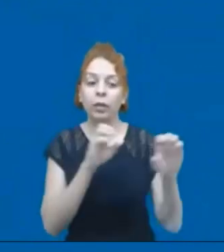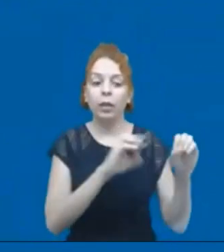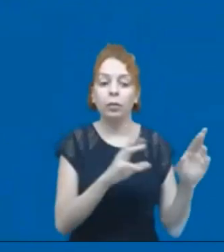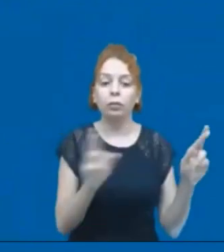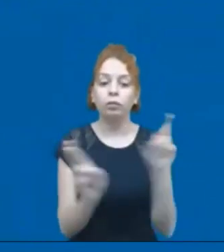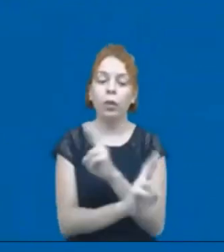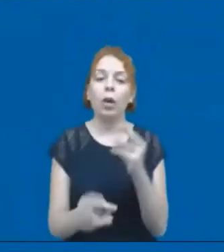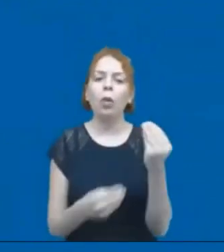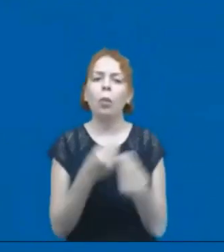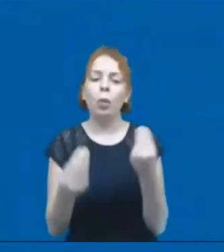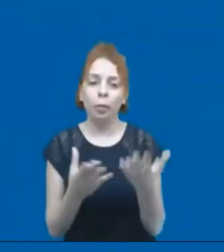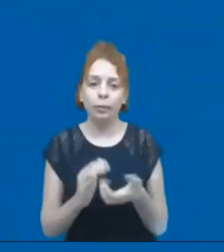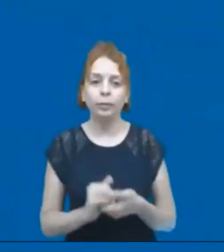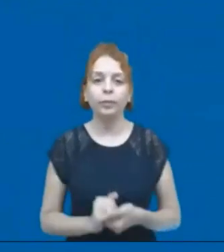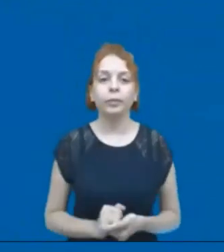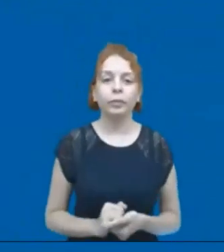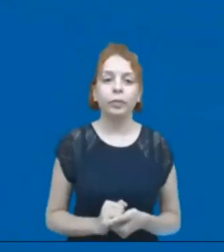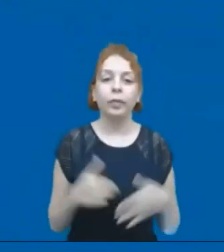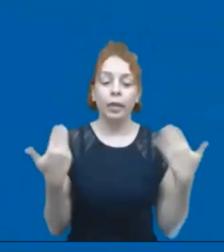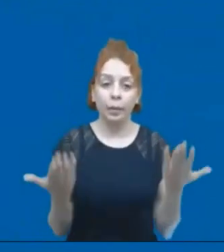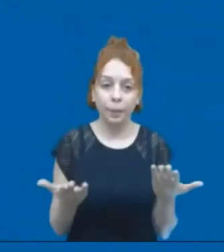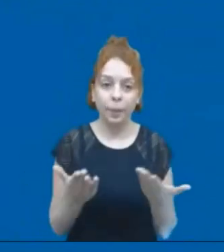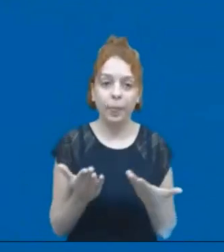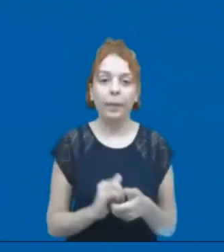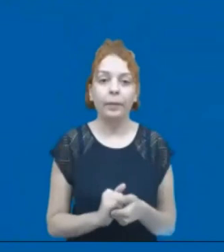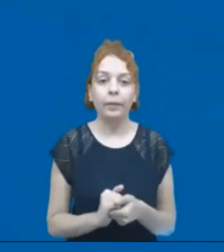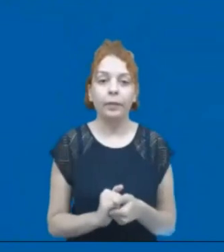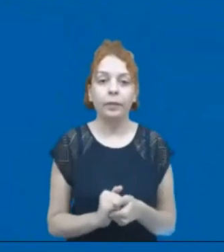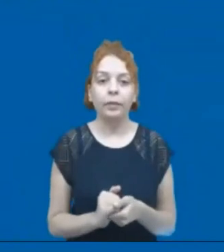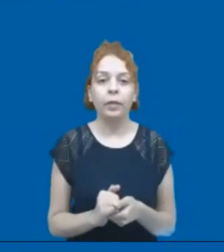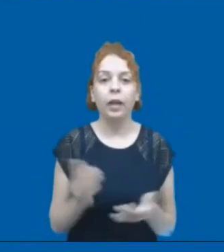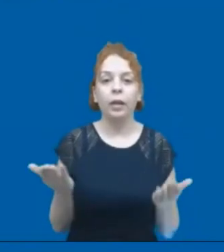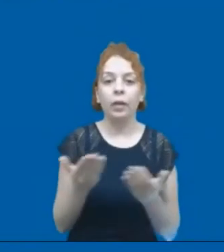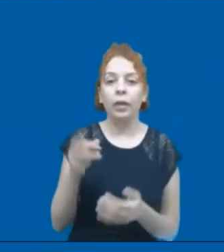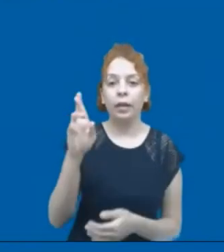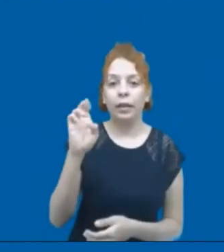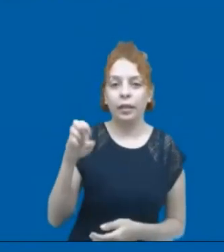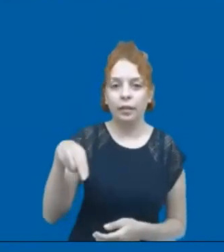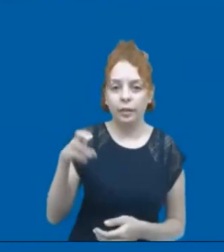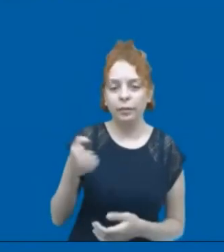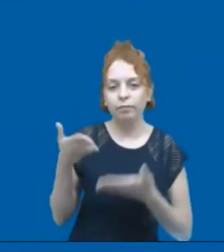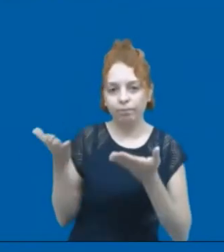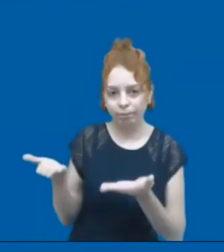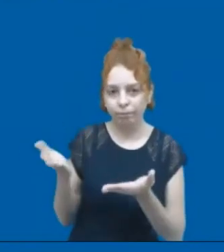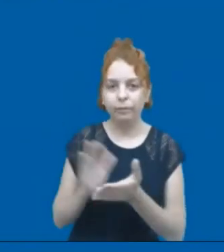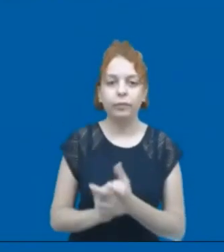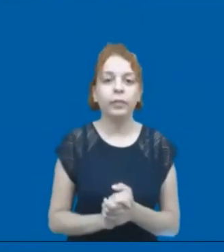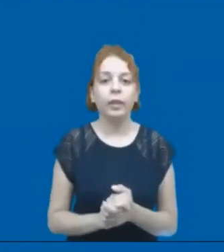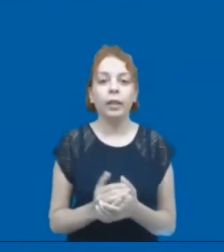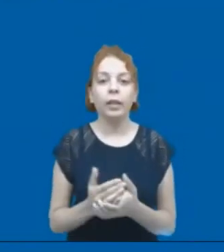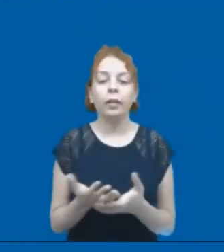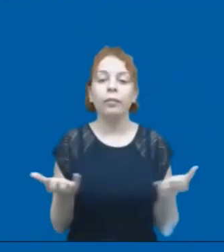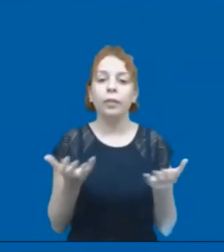expertise do WFP. Então, volto a palavra para você, Redê. Então, eu gostaria